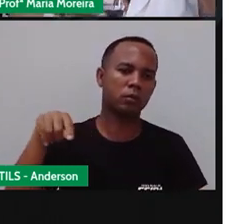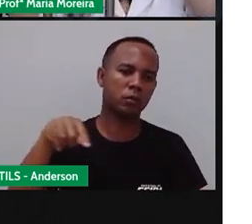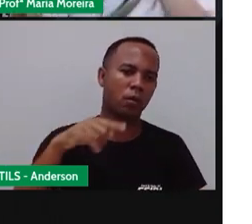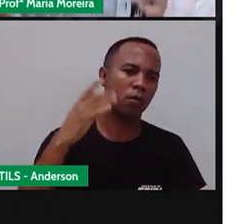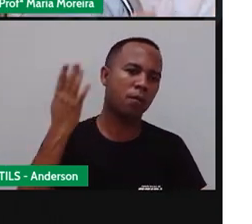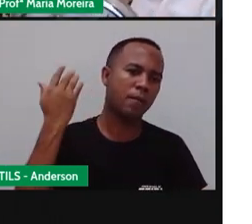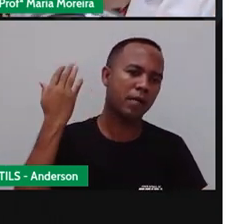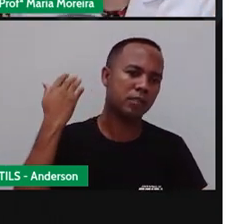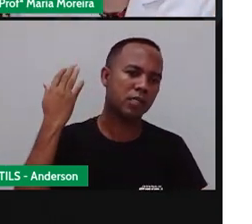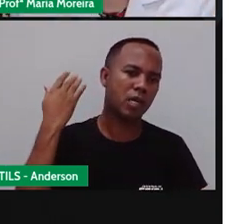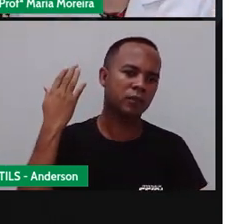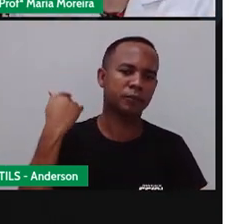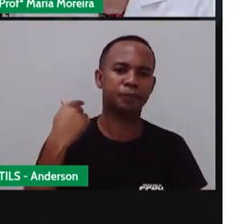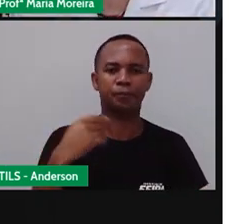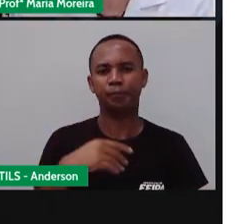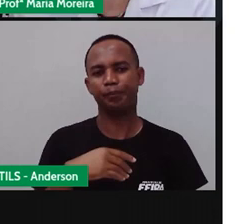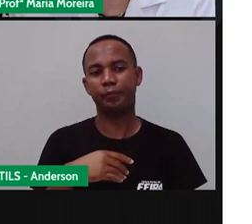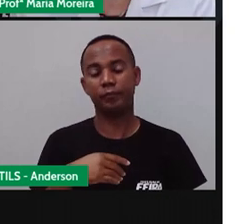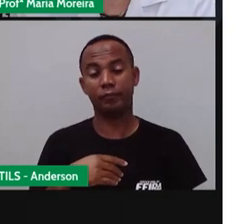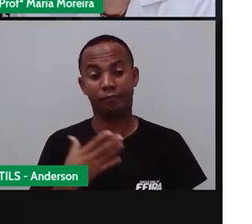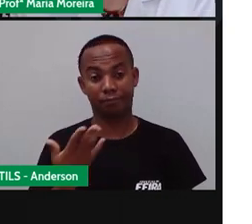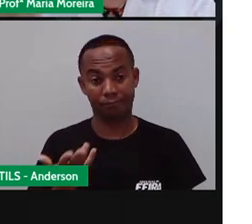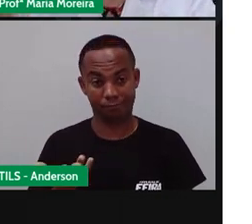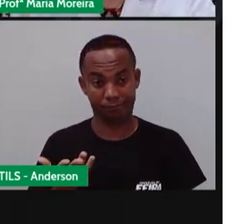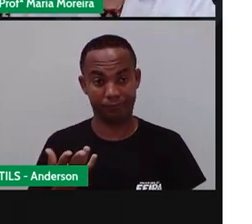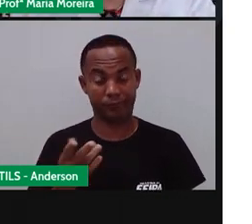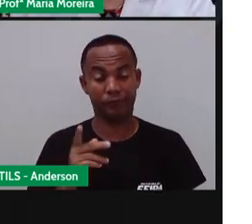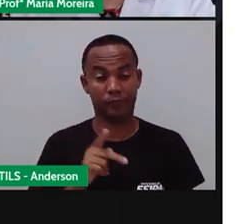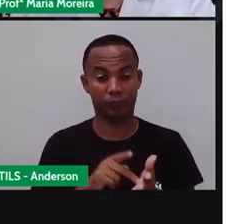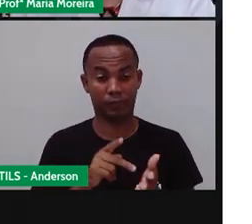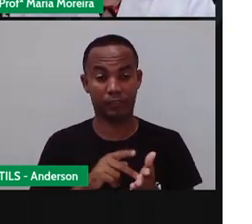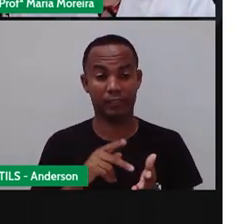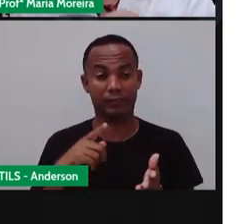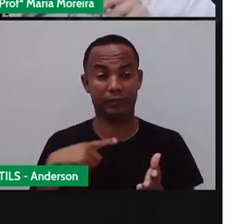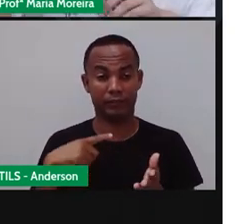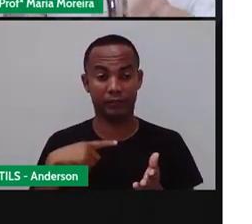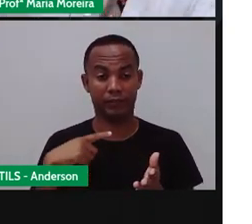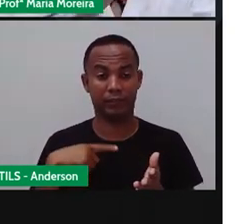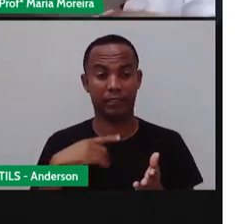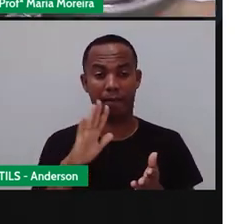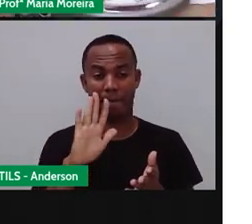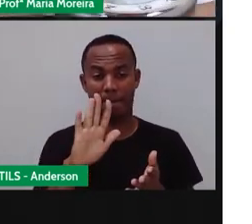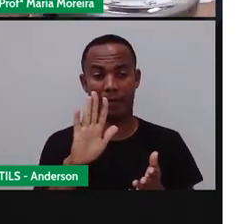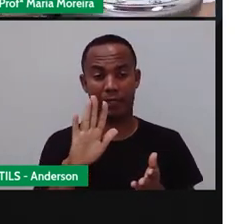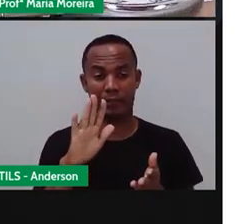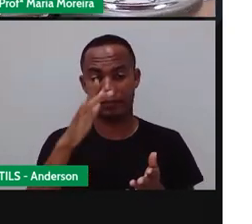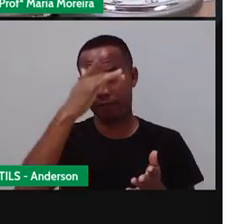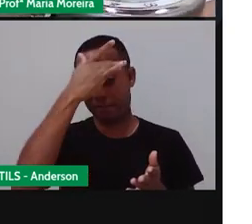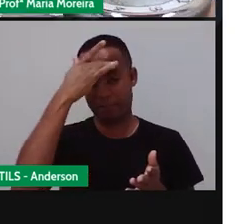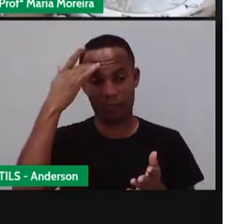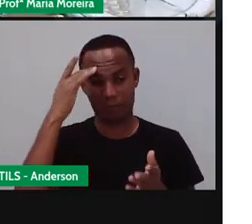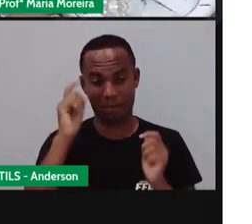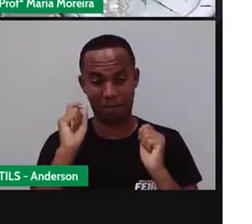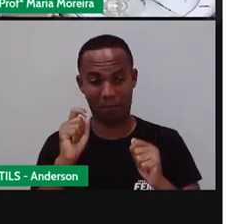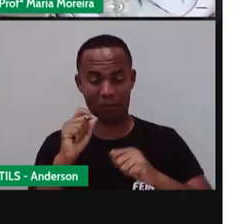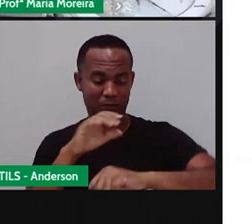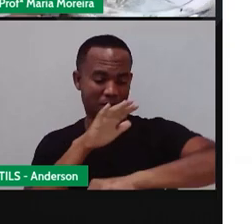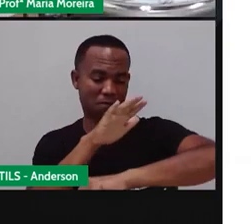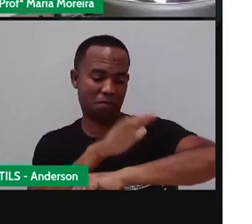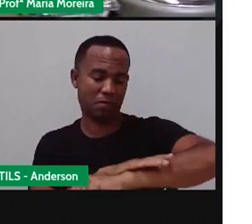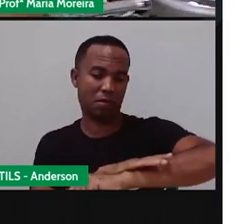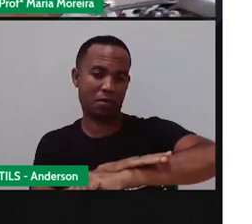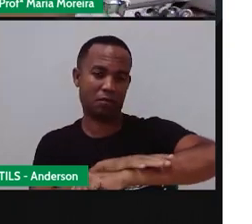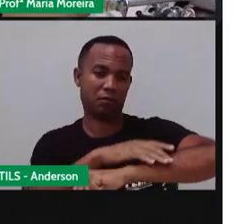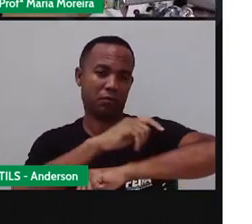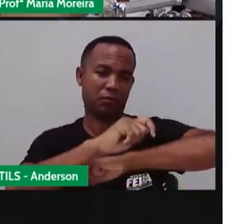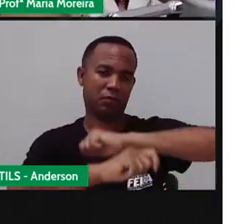Né? Então, relógios assim, na verdade, existiam. Só que ninguém vai poder amarrar um relógio desse aqui e sair na